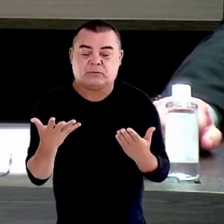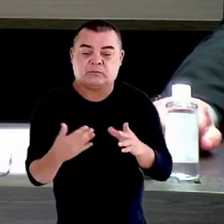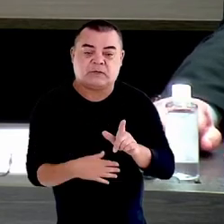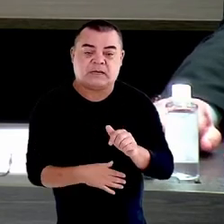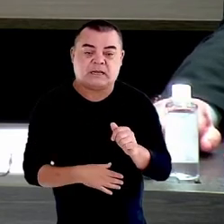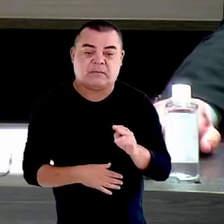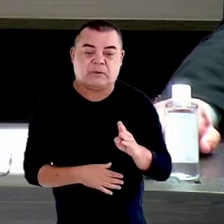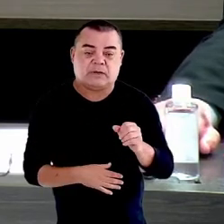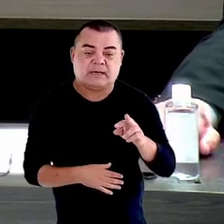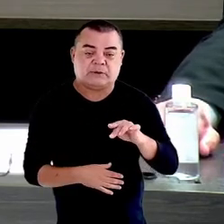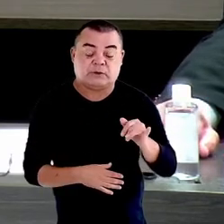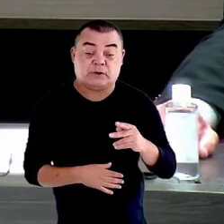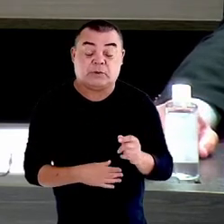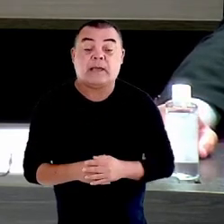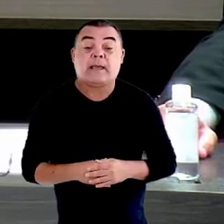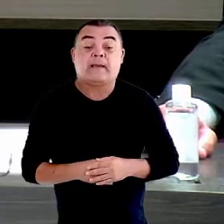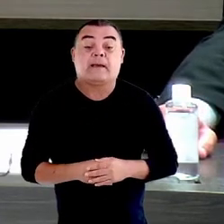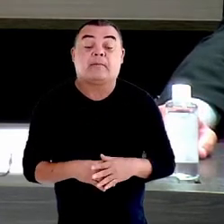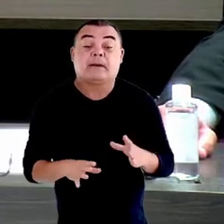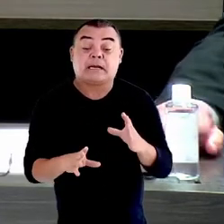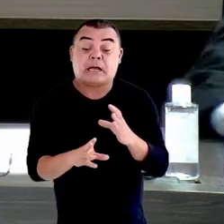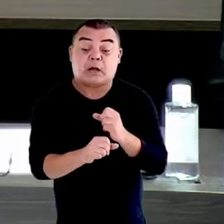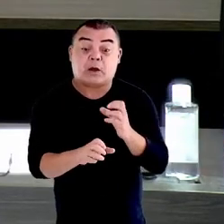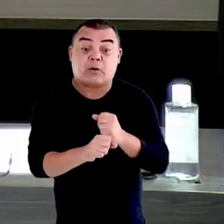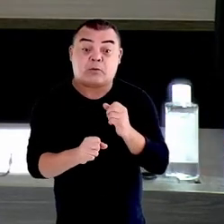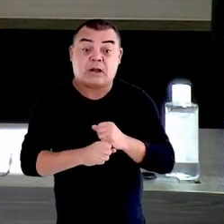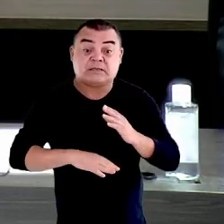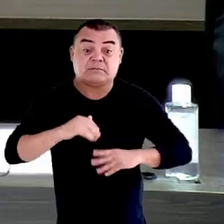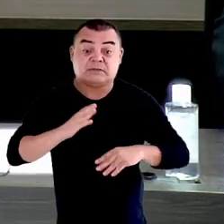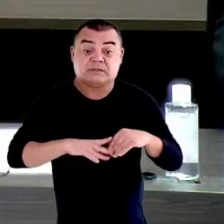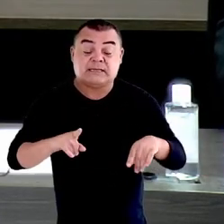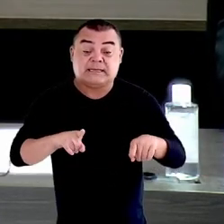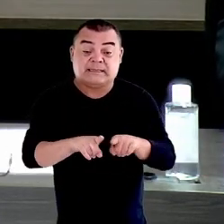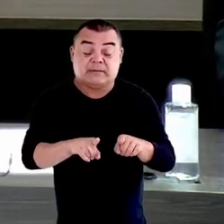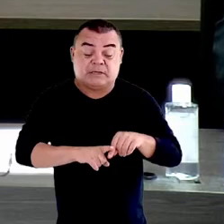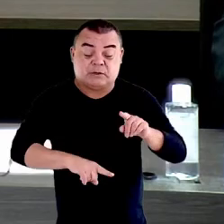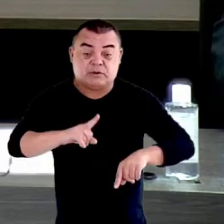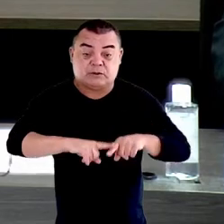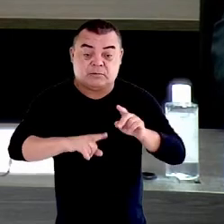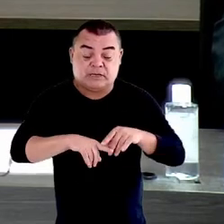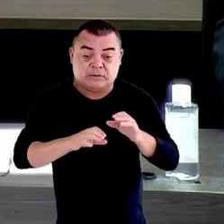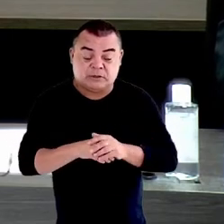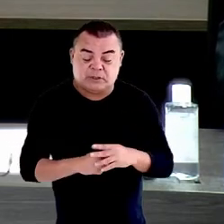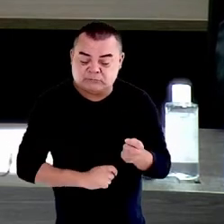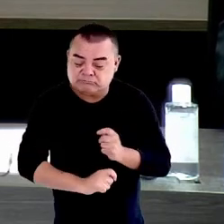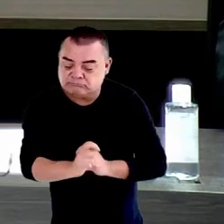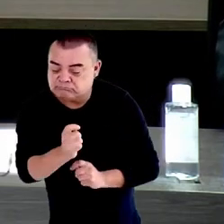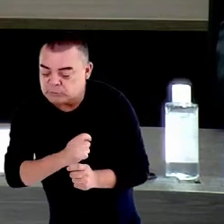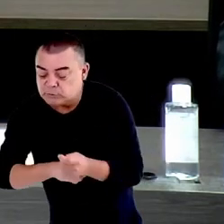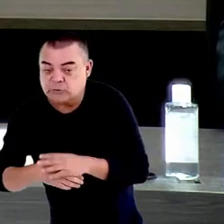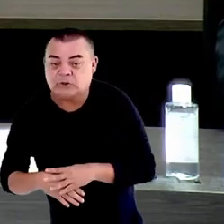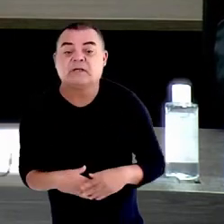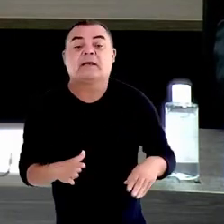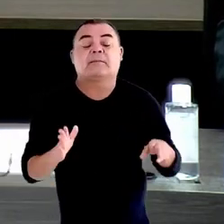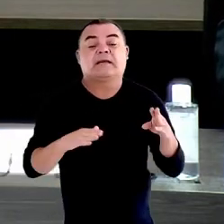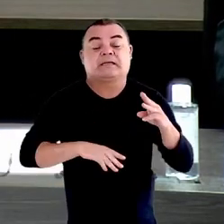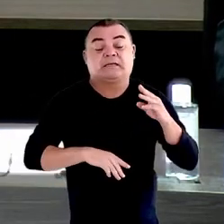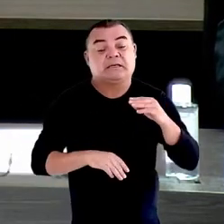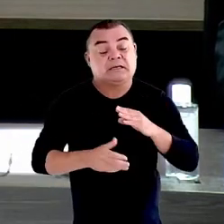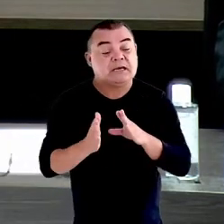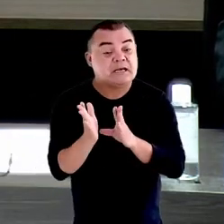para aferir a eficácia dessas medidas e um instrumento de controle para que essas medidas demandadas,